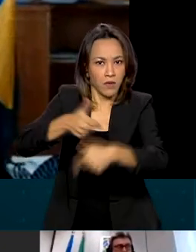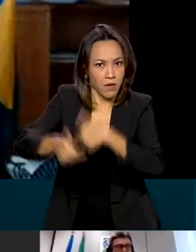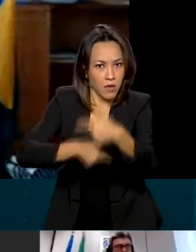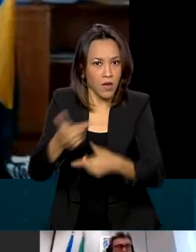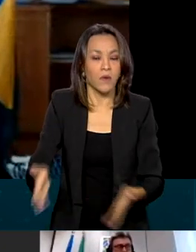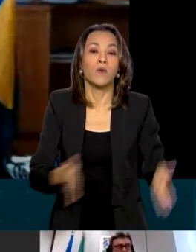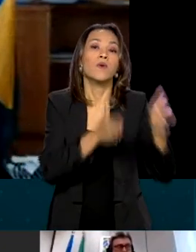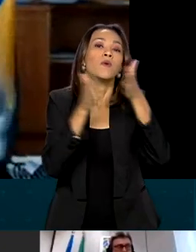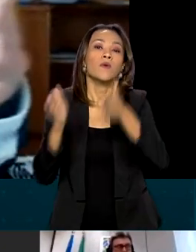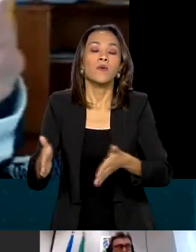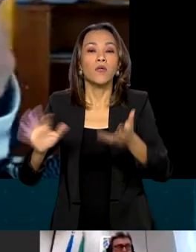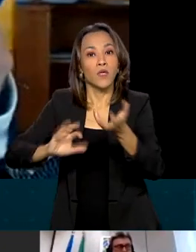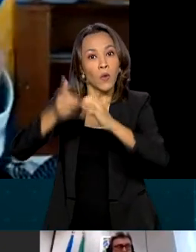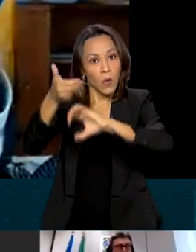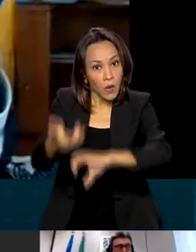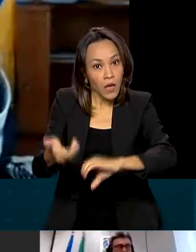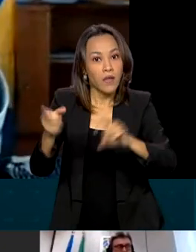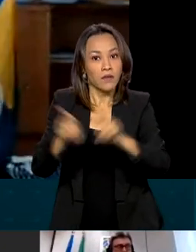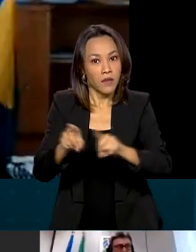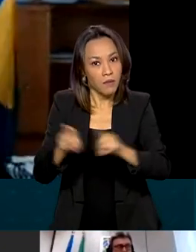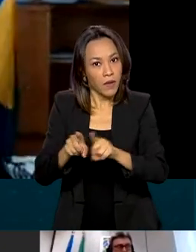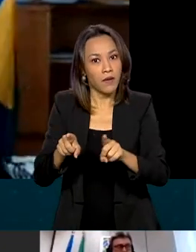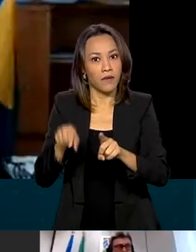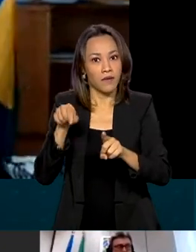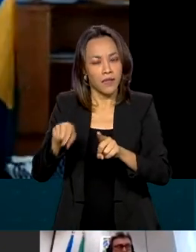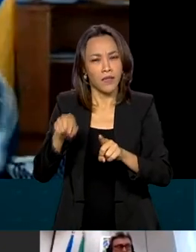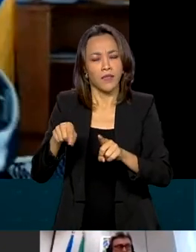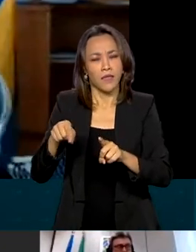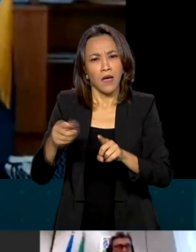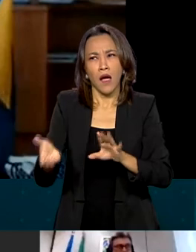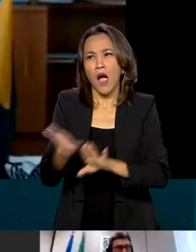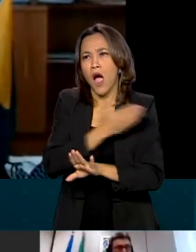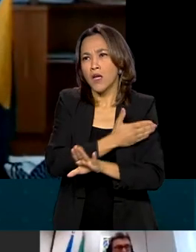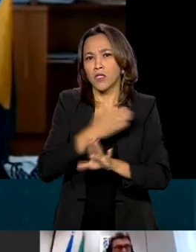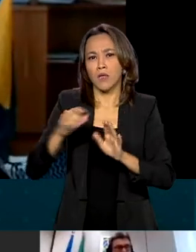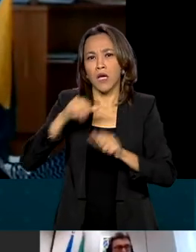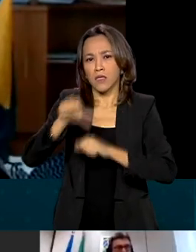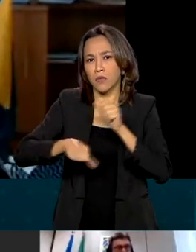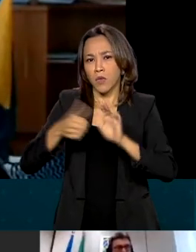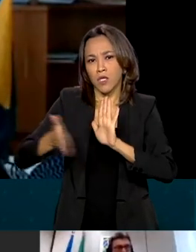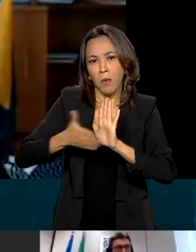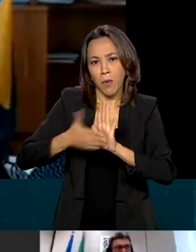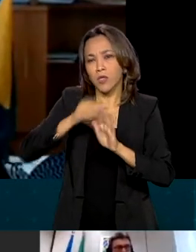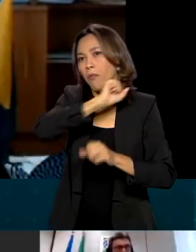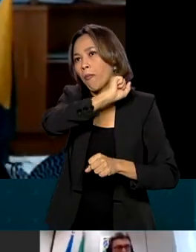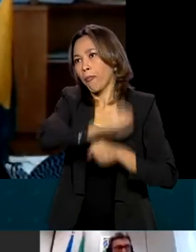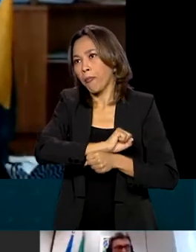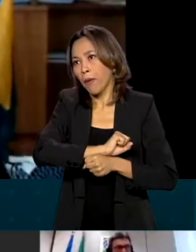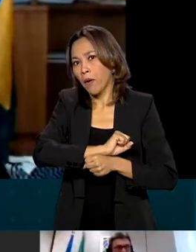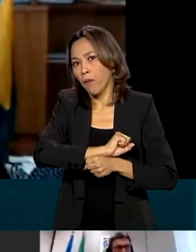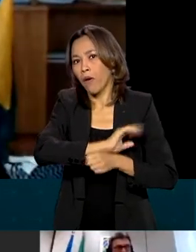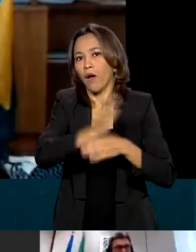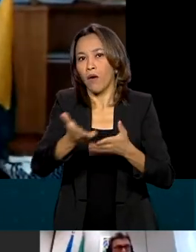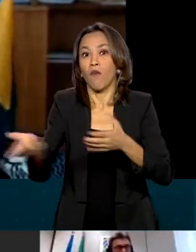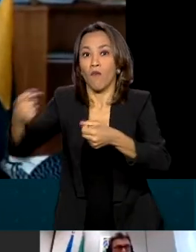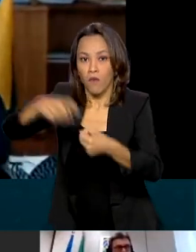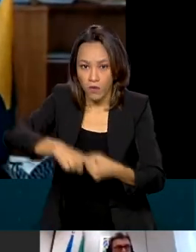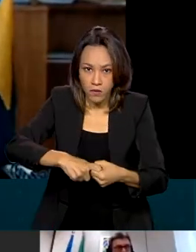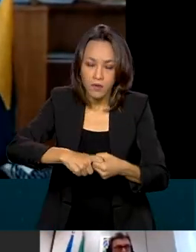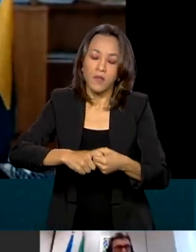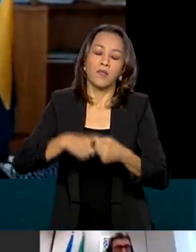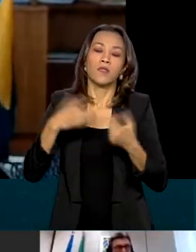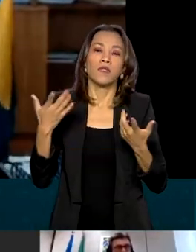Congresso, limpando a pauta, as reformas estavam paradas. O desafio de transformar essa